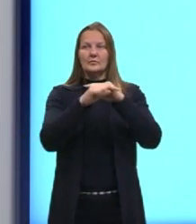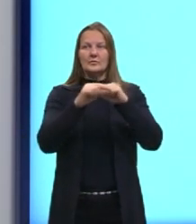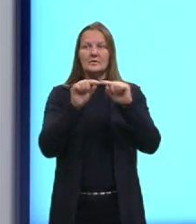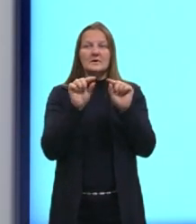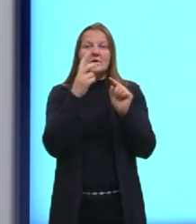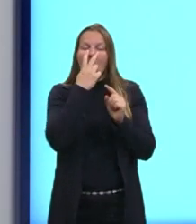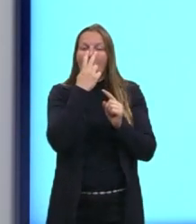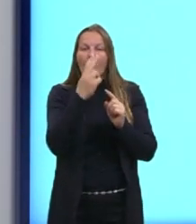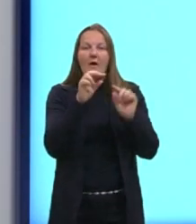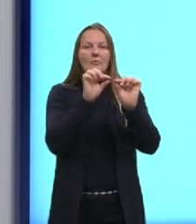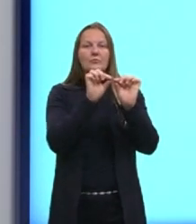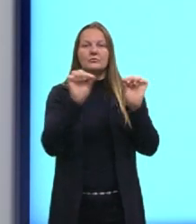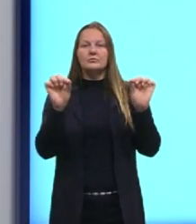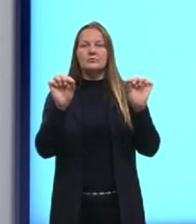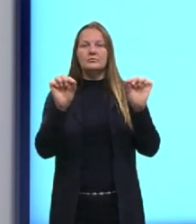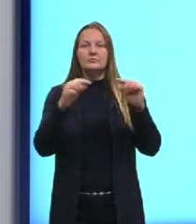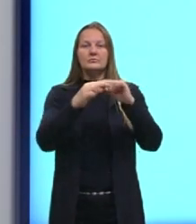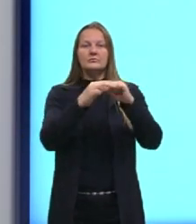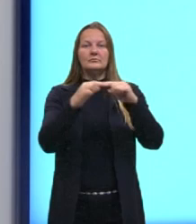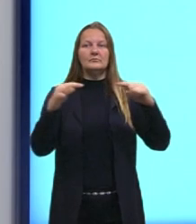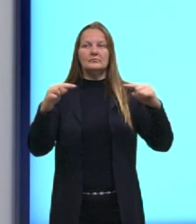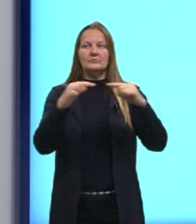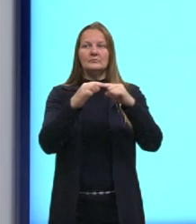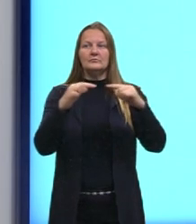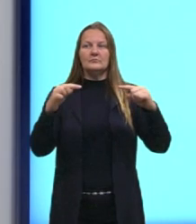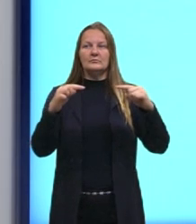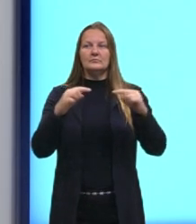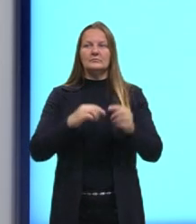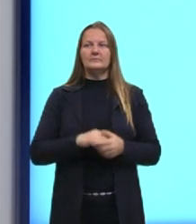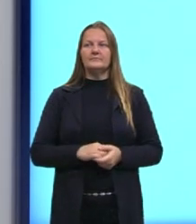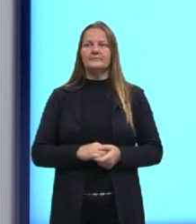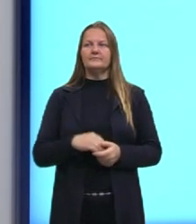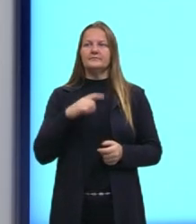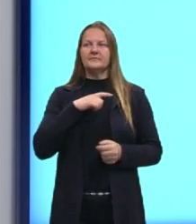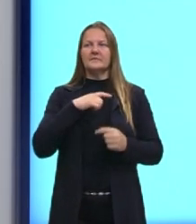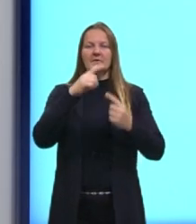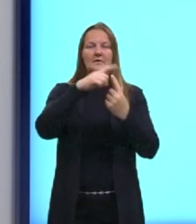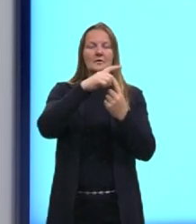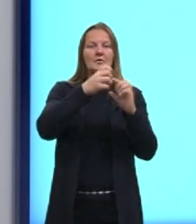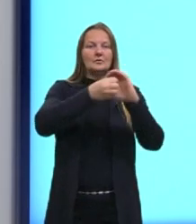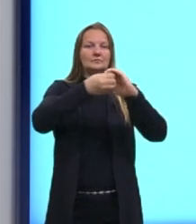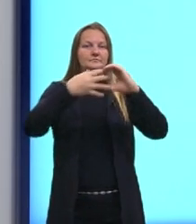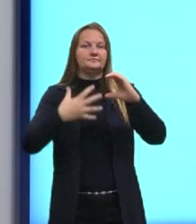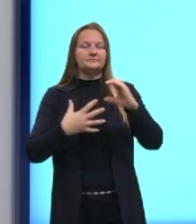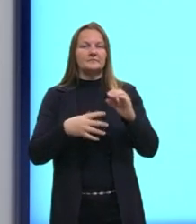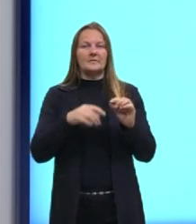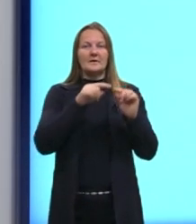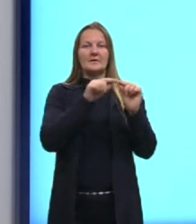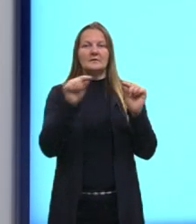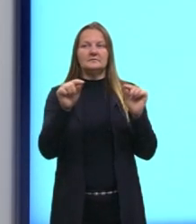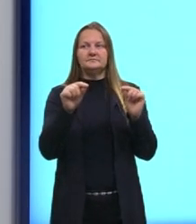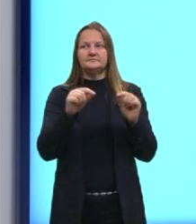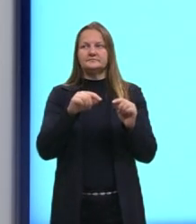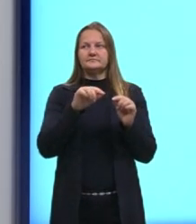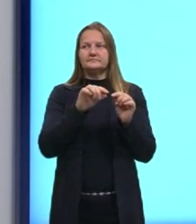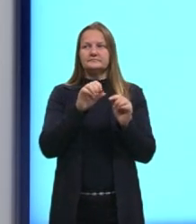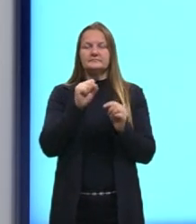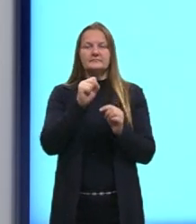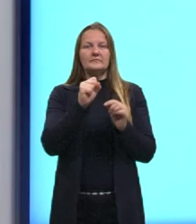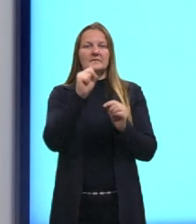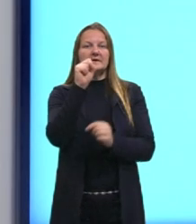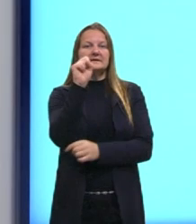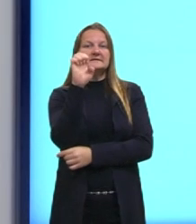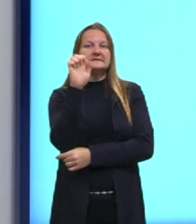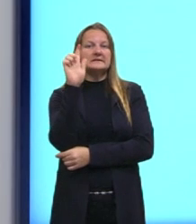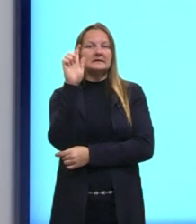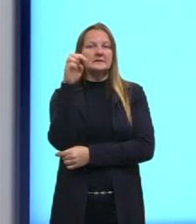duas retas. E aí nós temos as classificações, né? A reta, a semirreta e o segmento. O